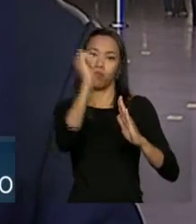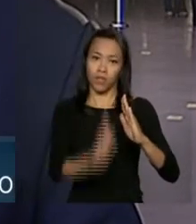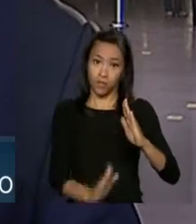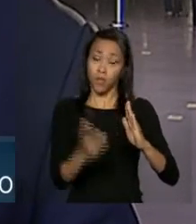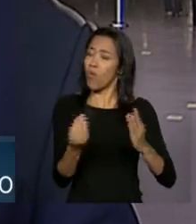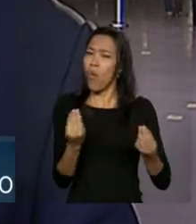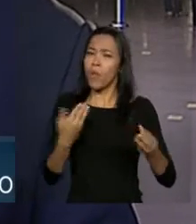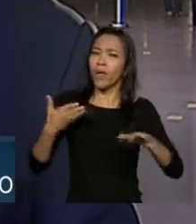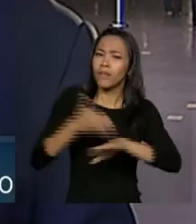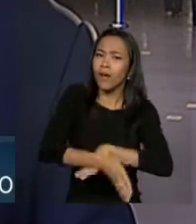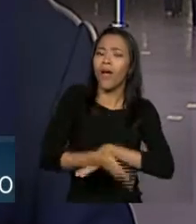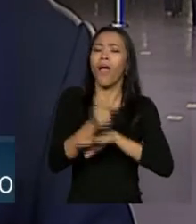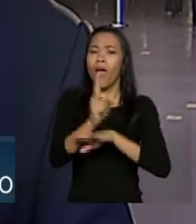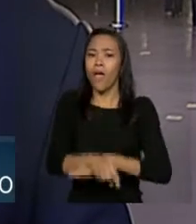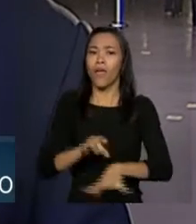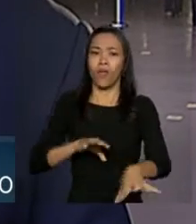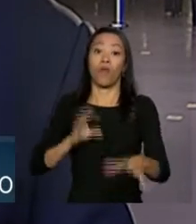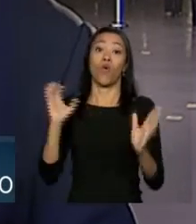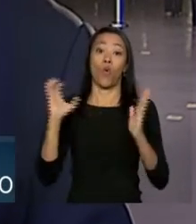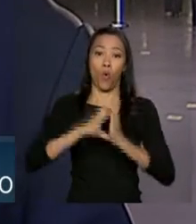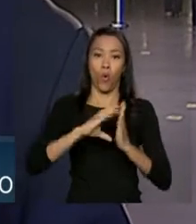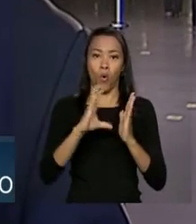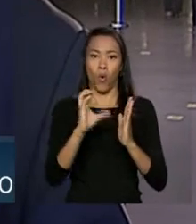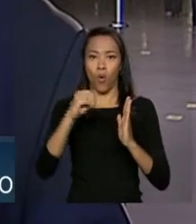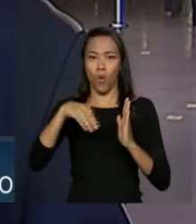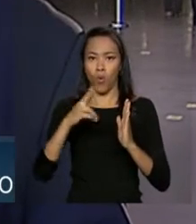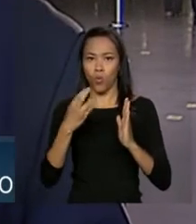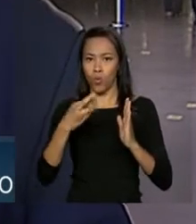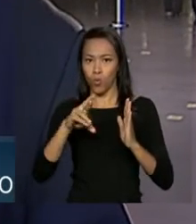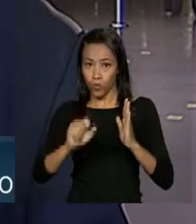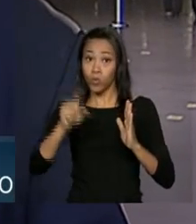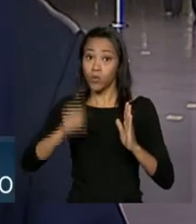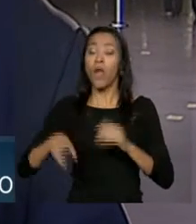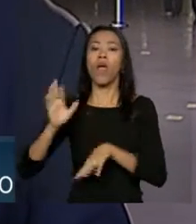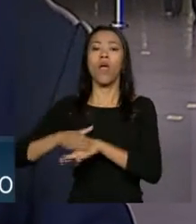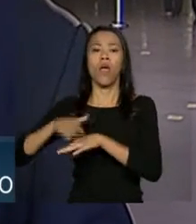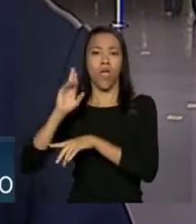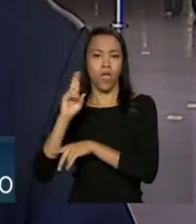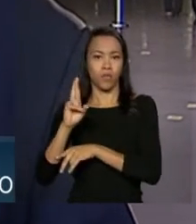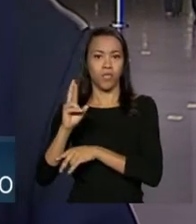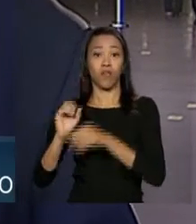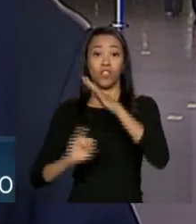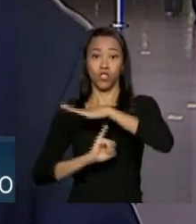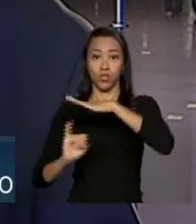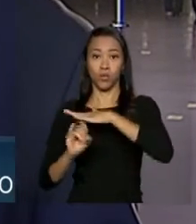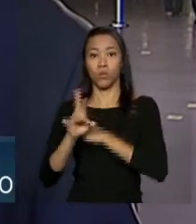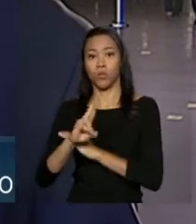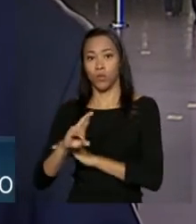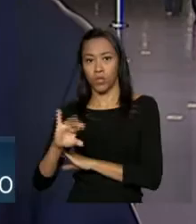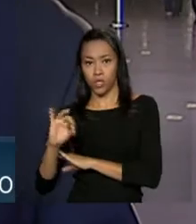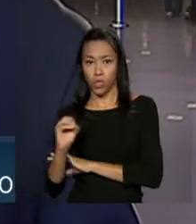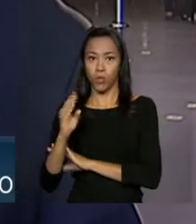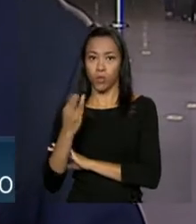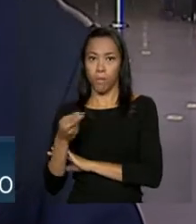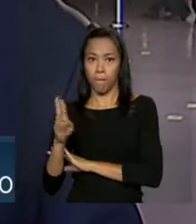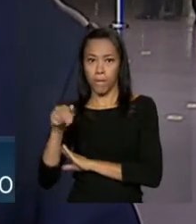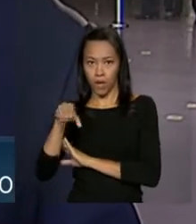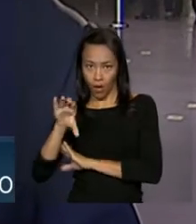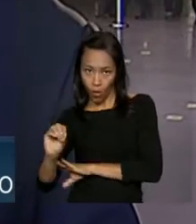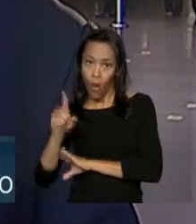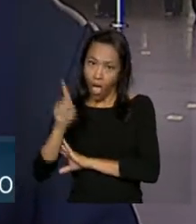se dá por meio de concurso público realizado pelo Instituto Rio Branco, o órgão do Ministério das Relações Exteriores,